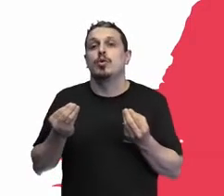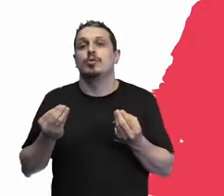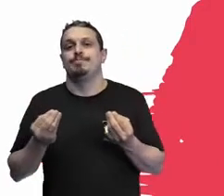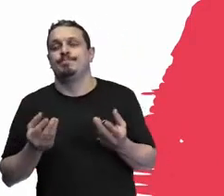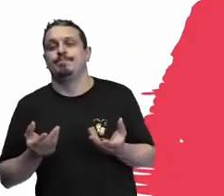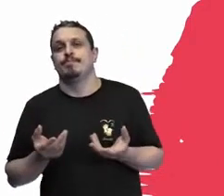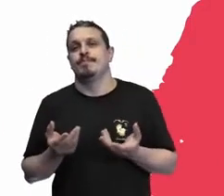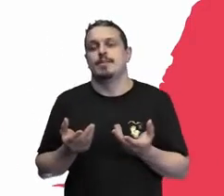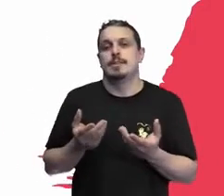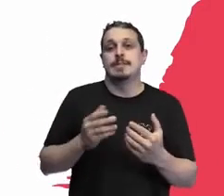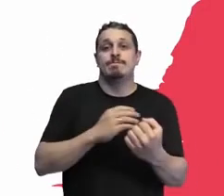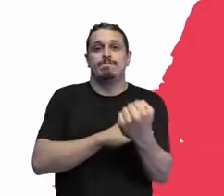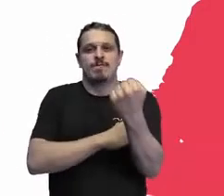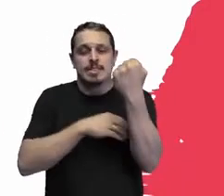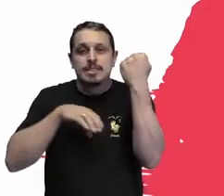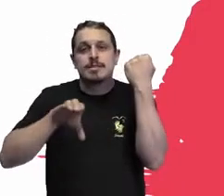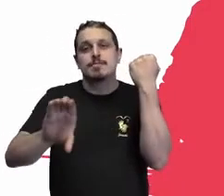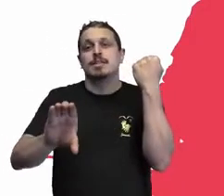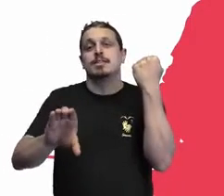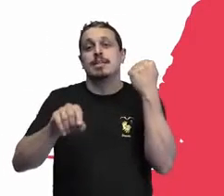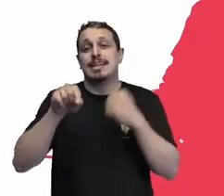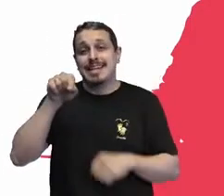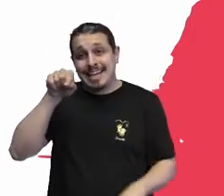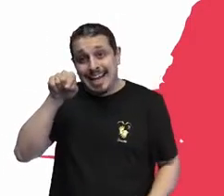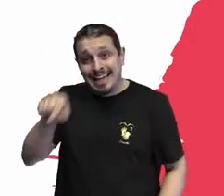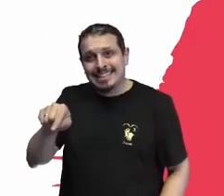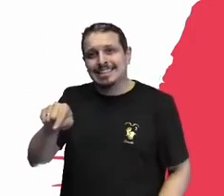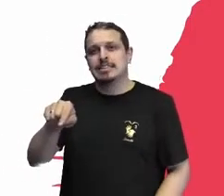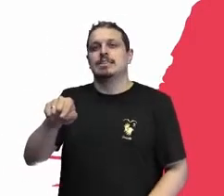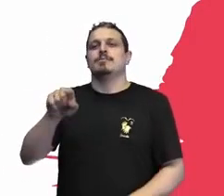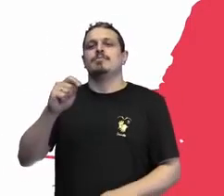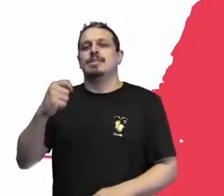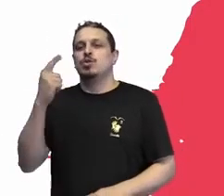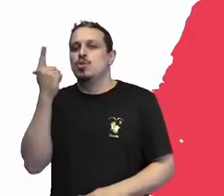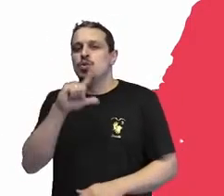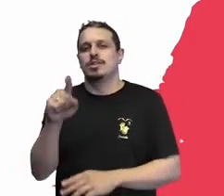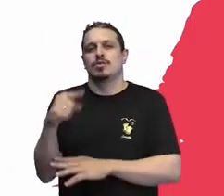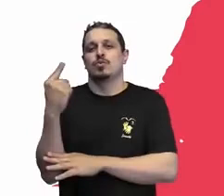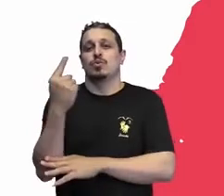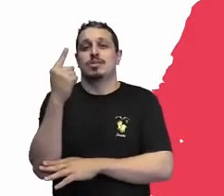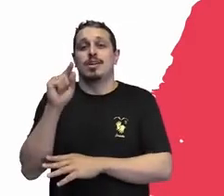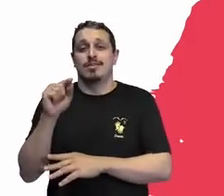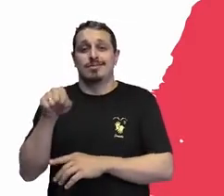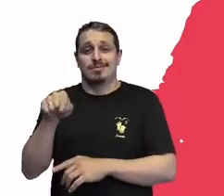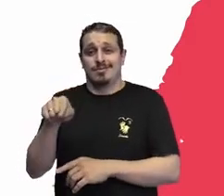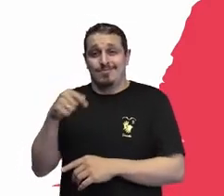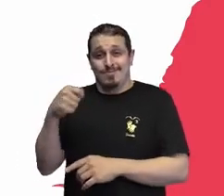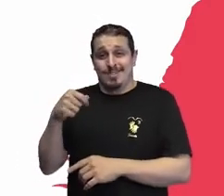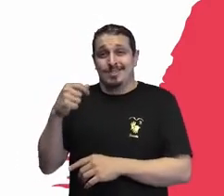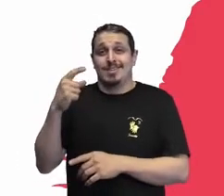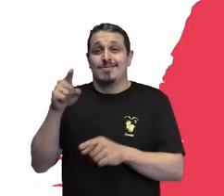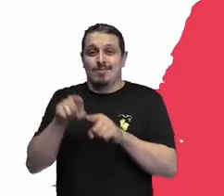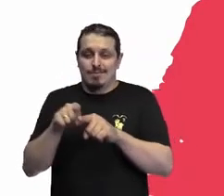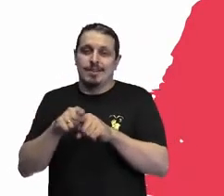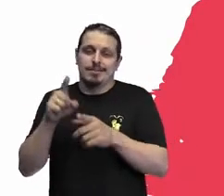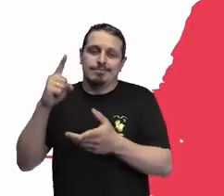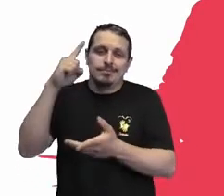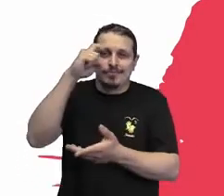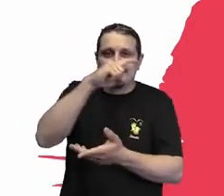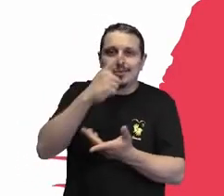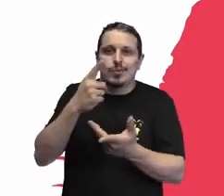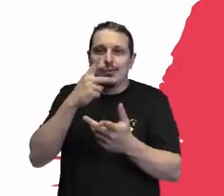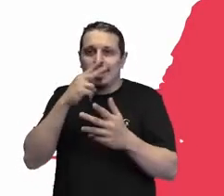empoderar, é muito empoderamento, e muita dificuldade também, você começar a guiar o teu dia a dia